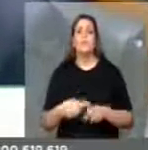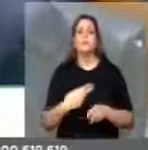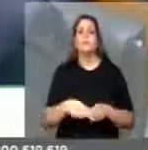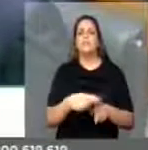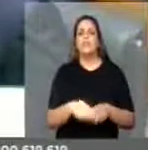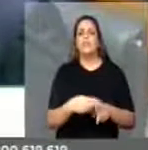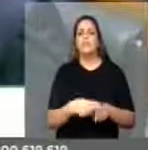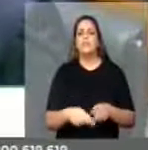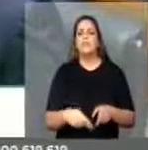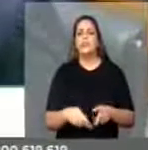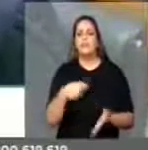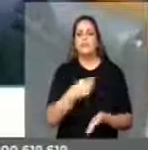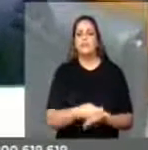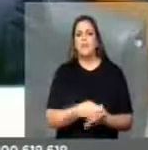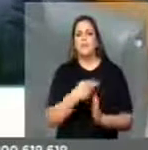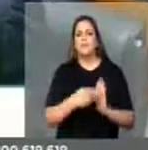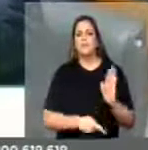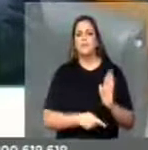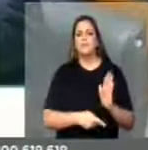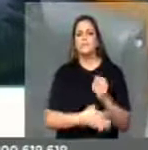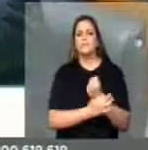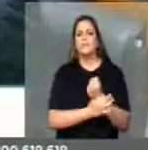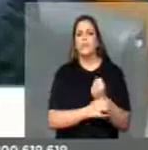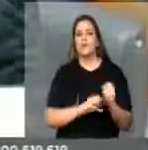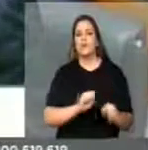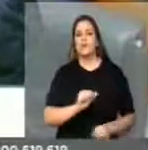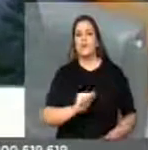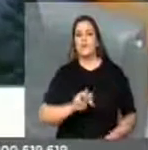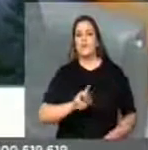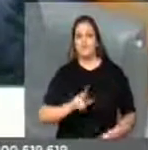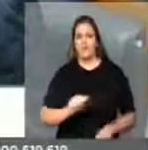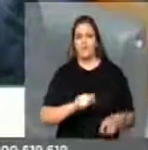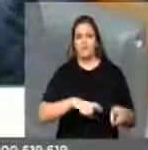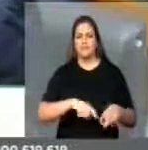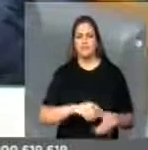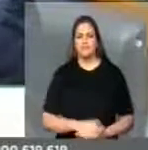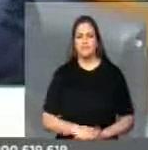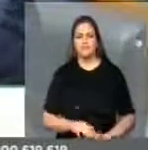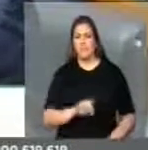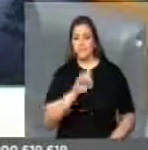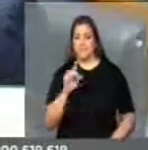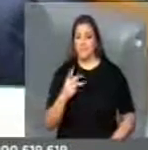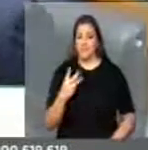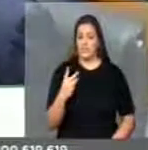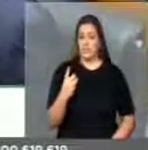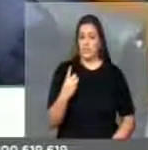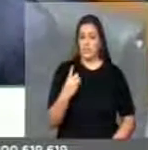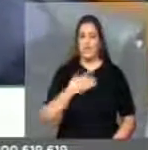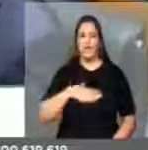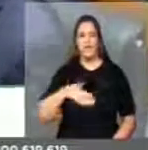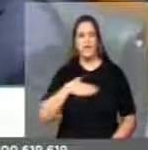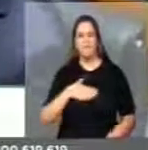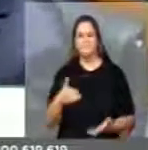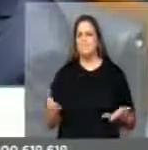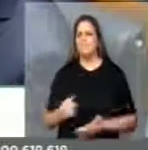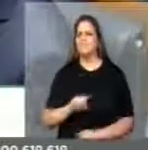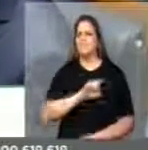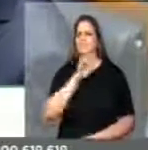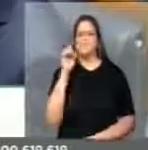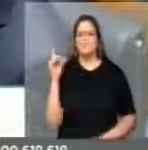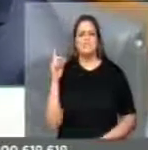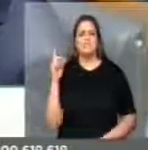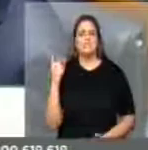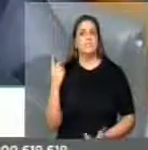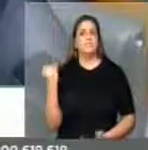safra. E nós encontramos, no dia 31 de agosto de 2016, uma data emblemática e importante para o